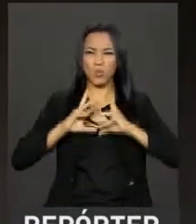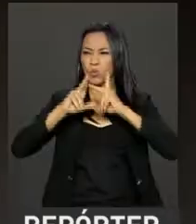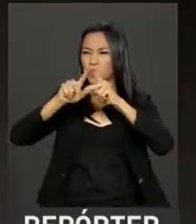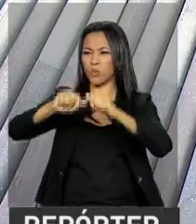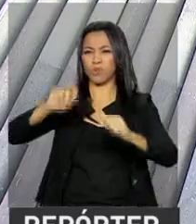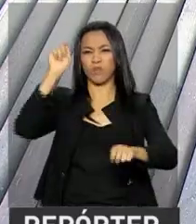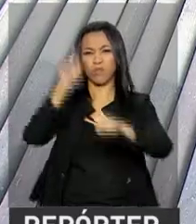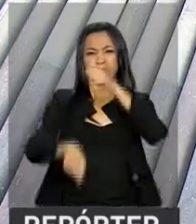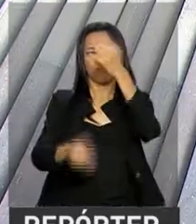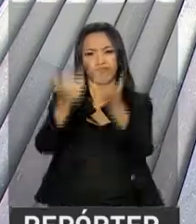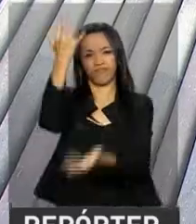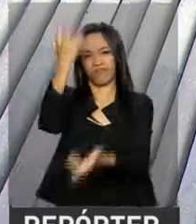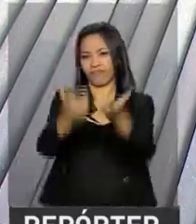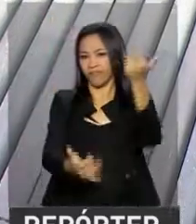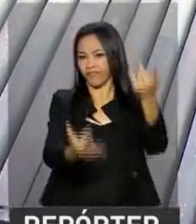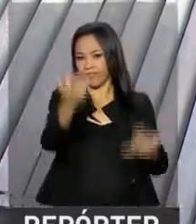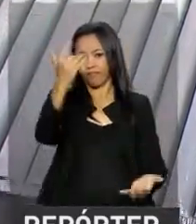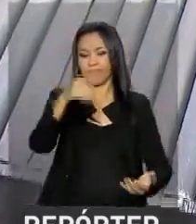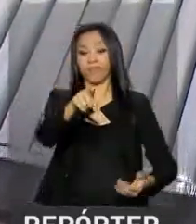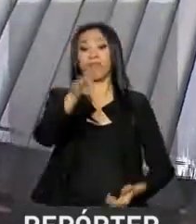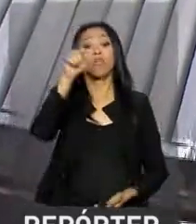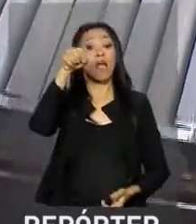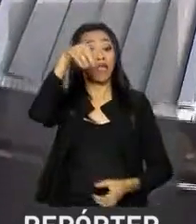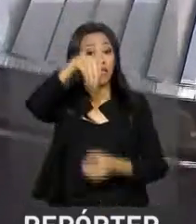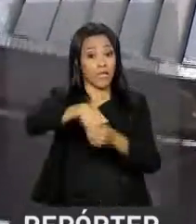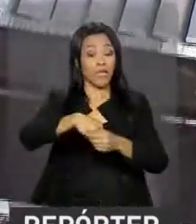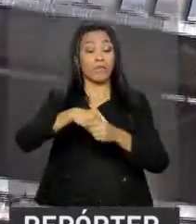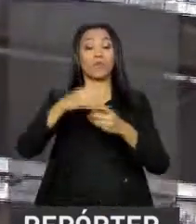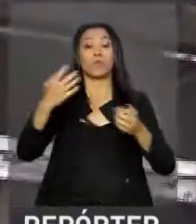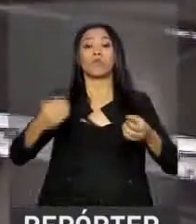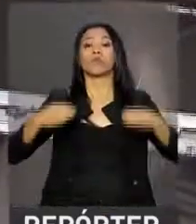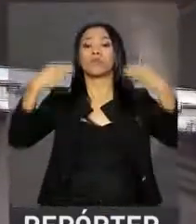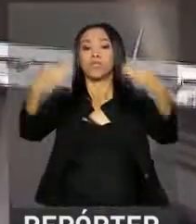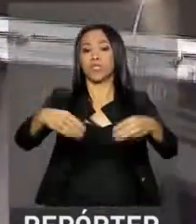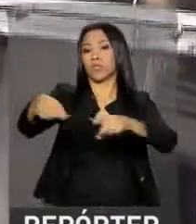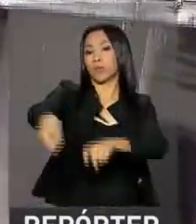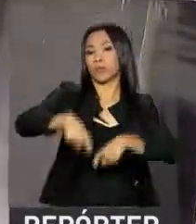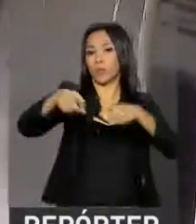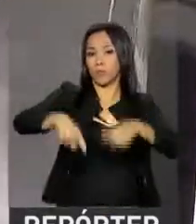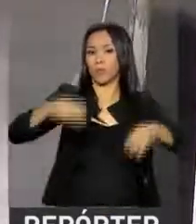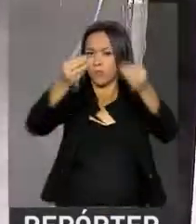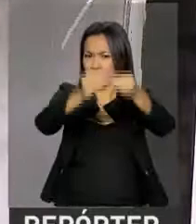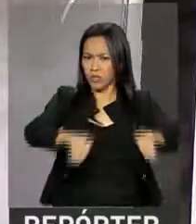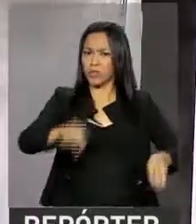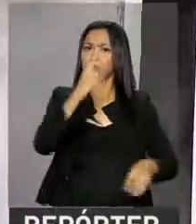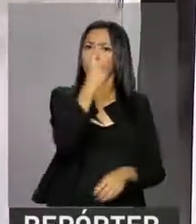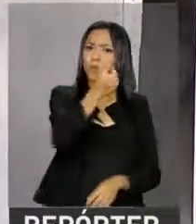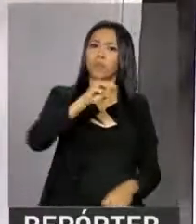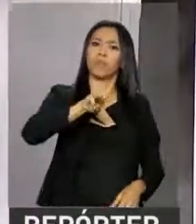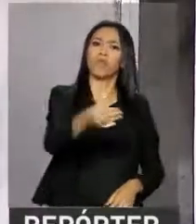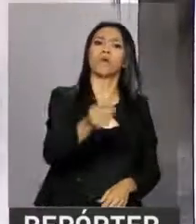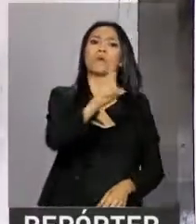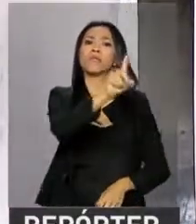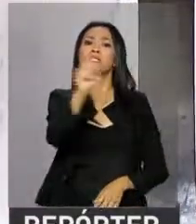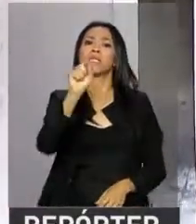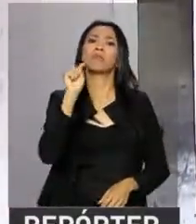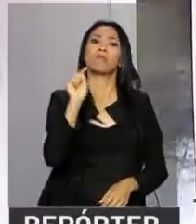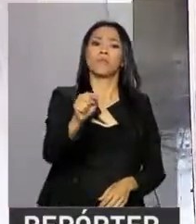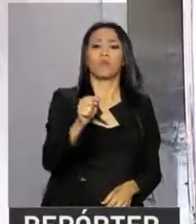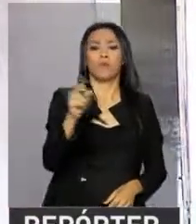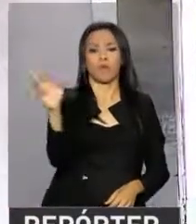destruído. Só no Ministério da Agricultura, os danos materiais são estimados em R 1,1 milhão e R$